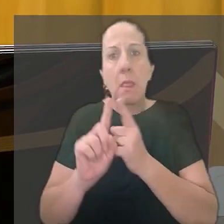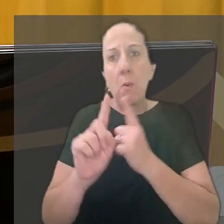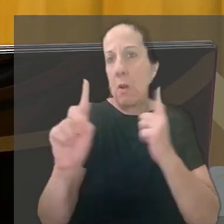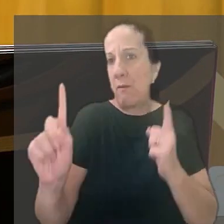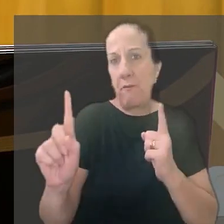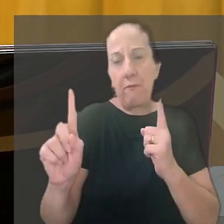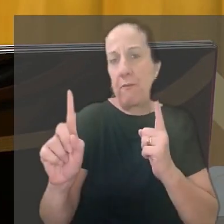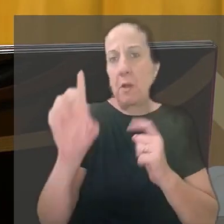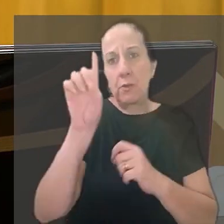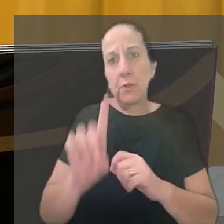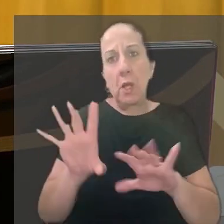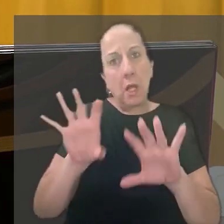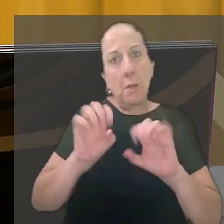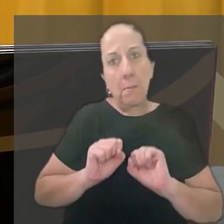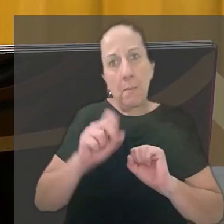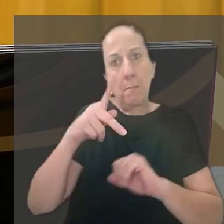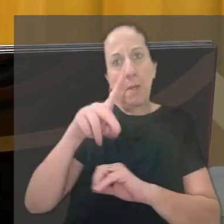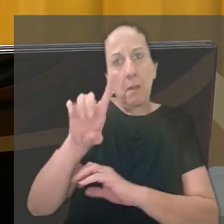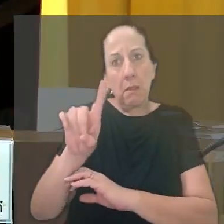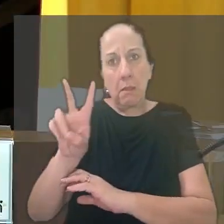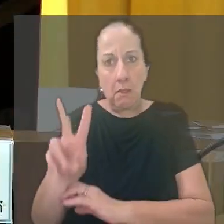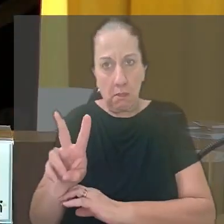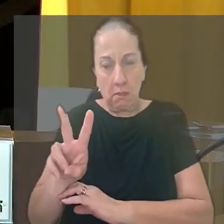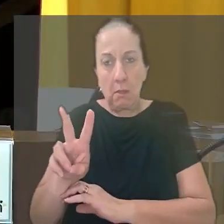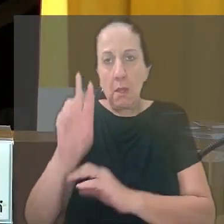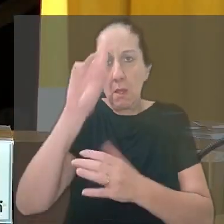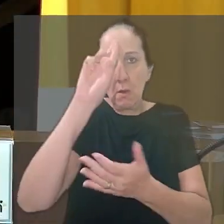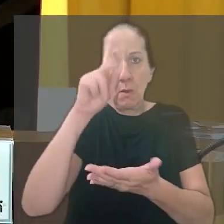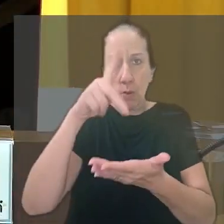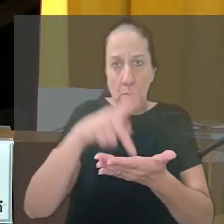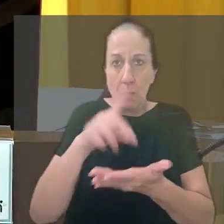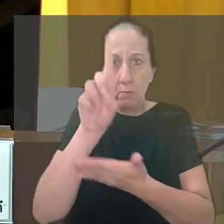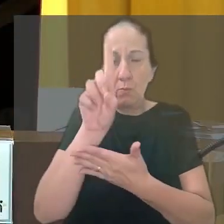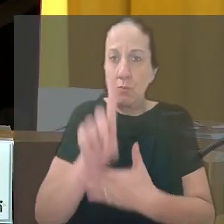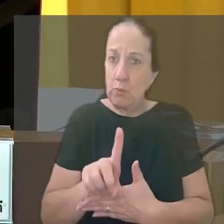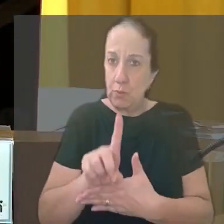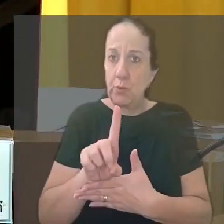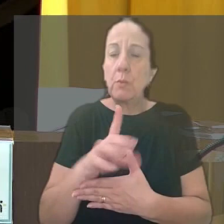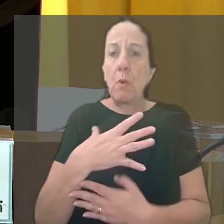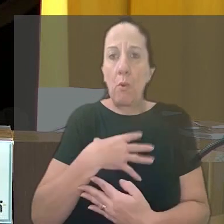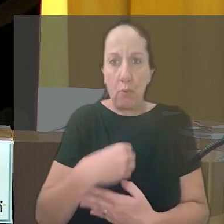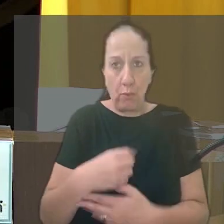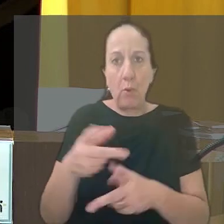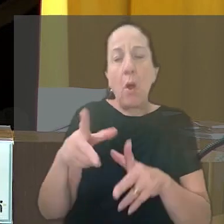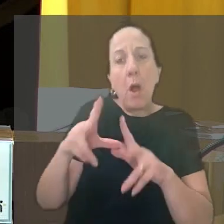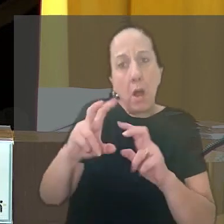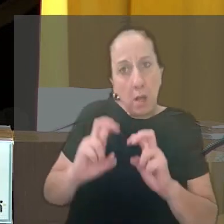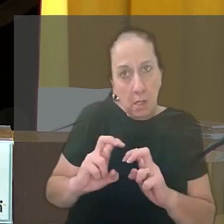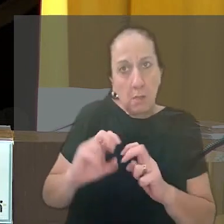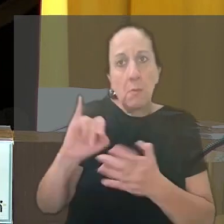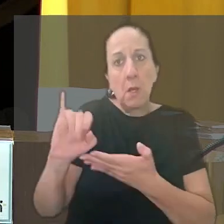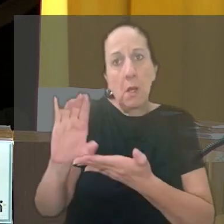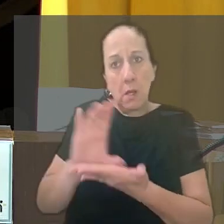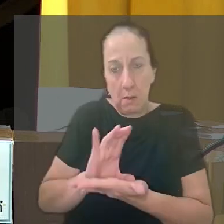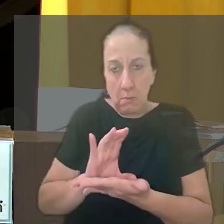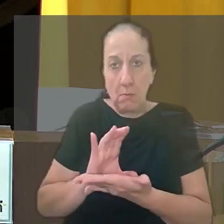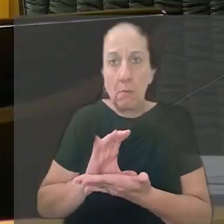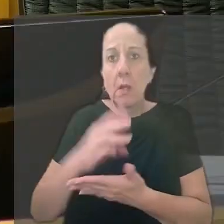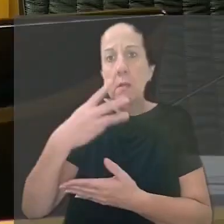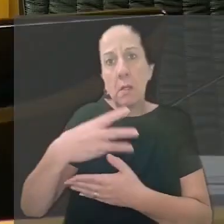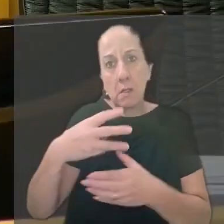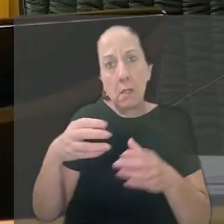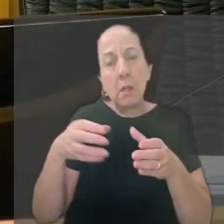afasta o direito adquirido com a adesão do PDV. Com o reconhecimento do direito dos herdeiros ao recebimento da indenização,